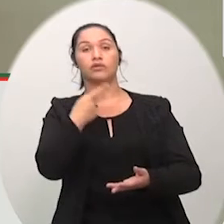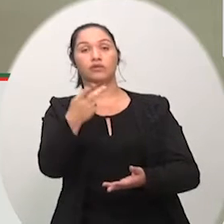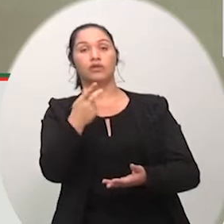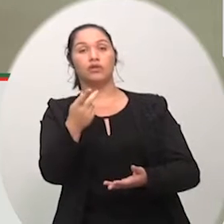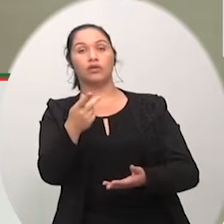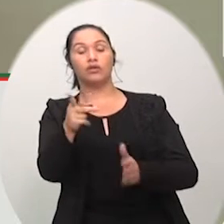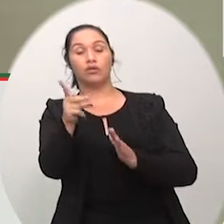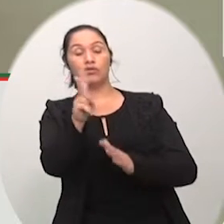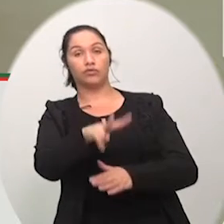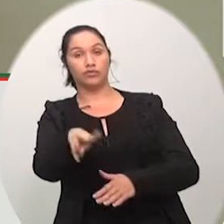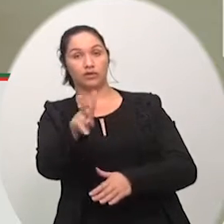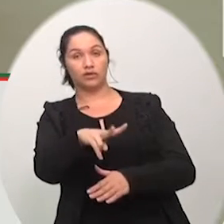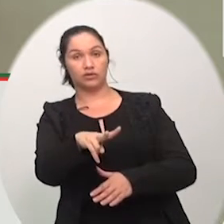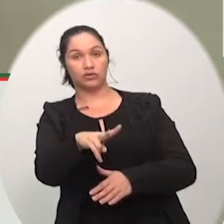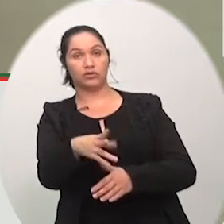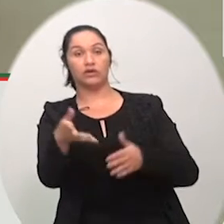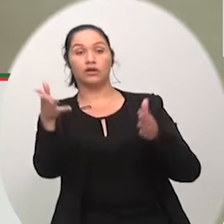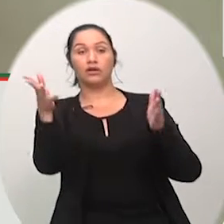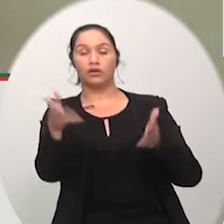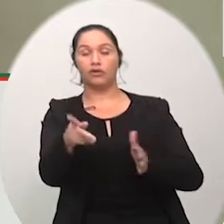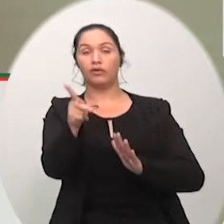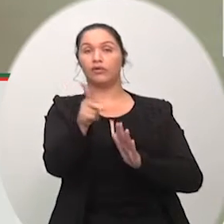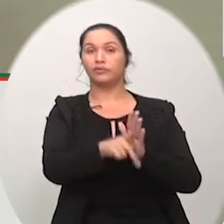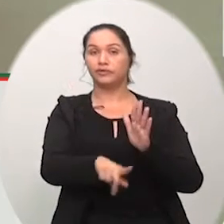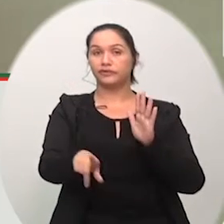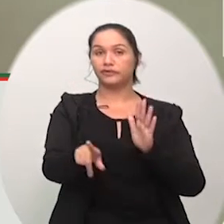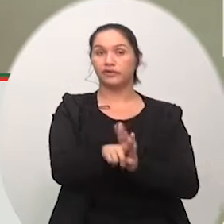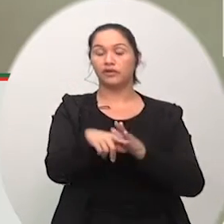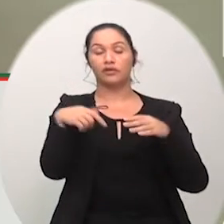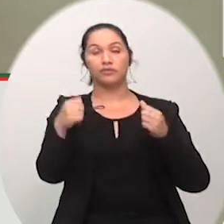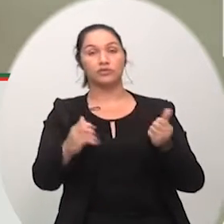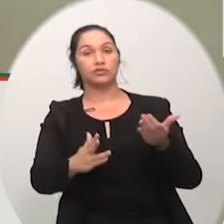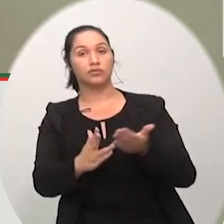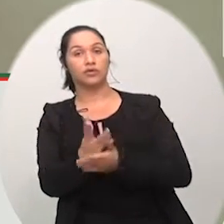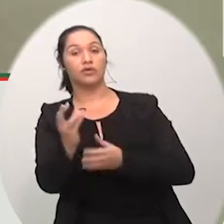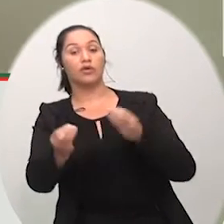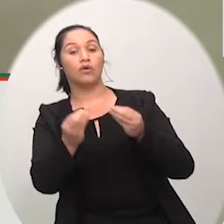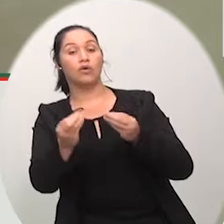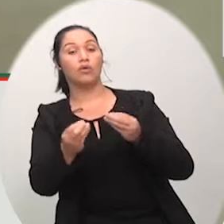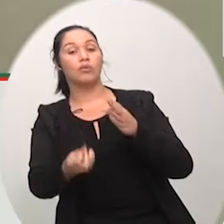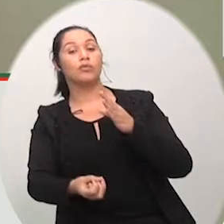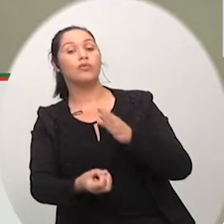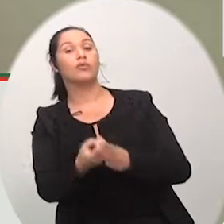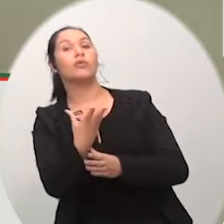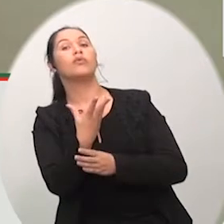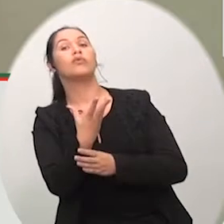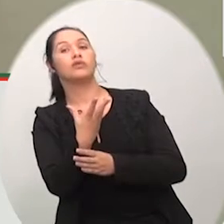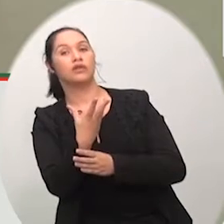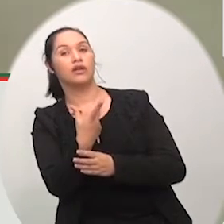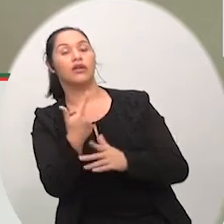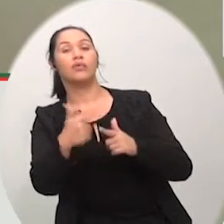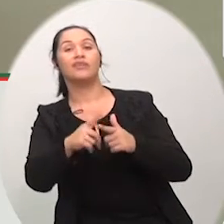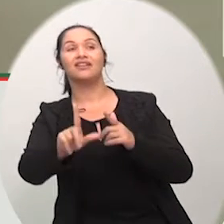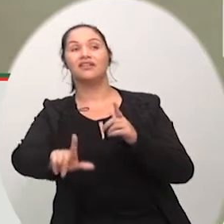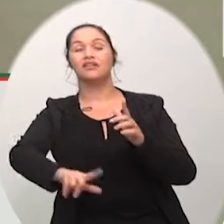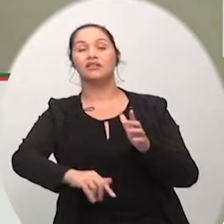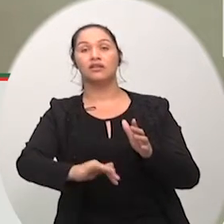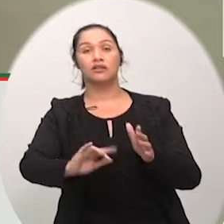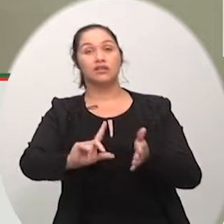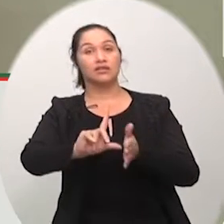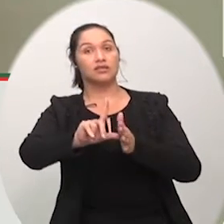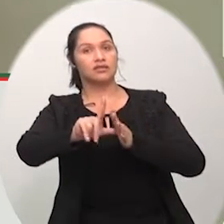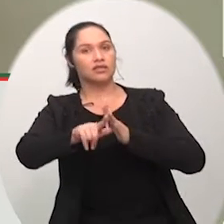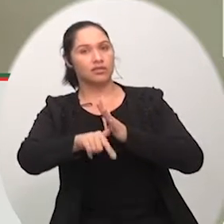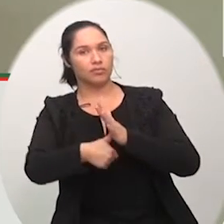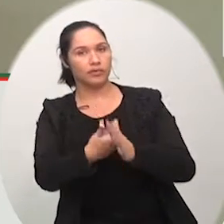projeto da maneira que o projeto foi construído se depois precisar melhorar depois nós vamos melhorar